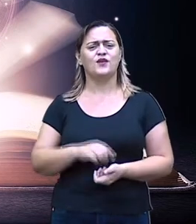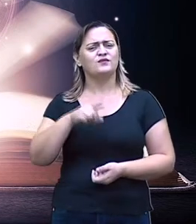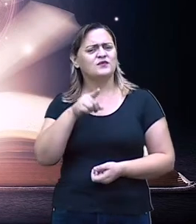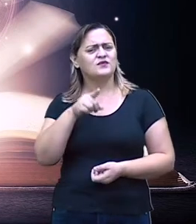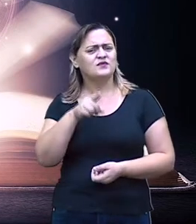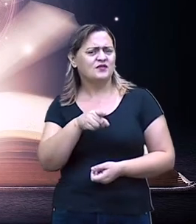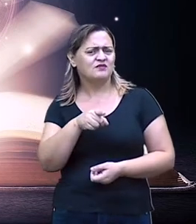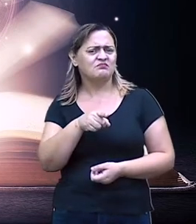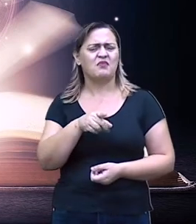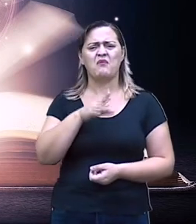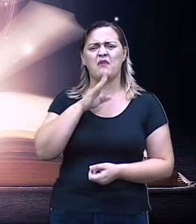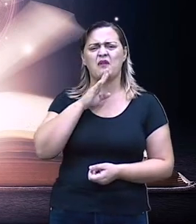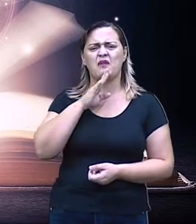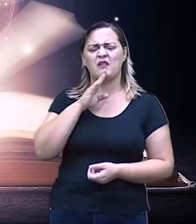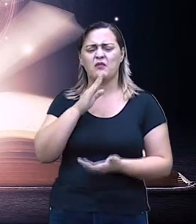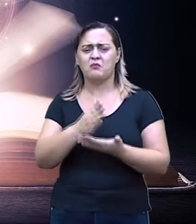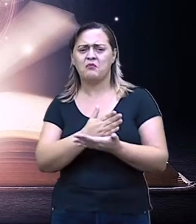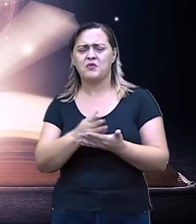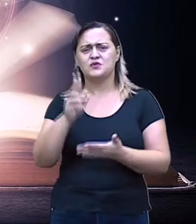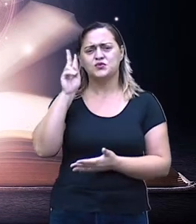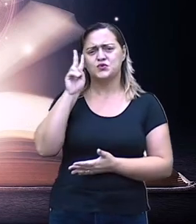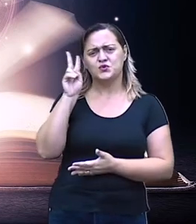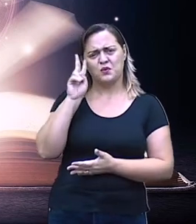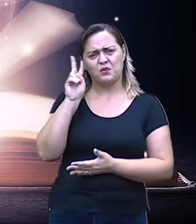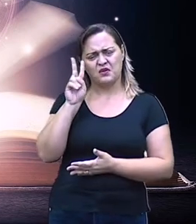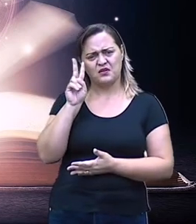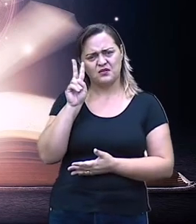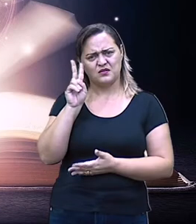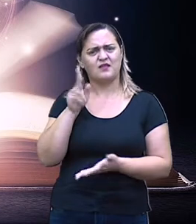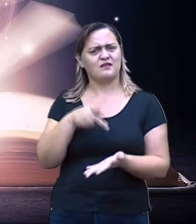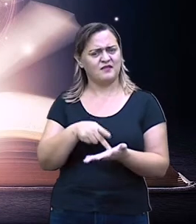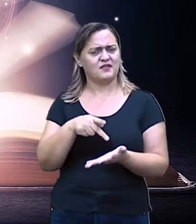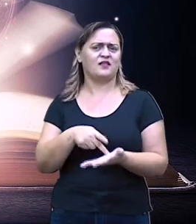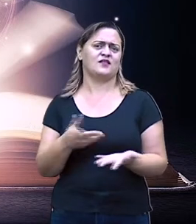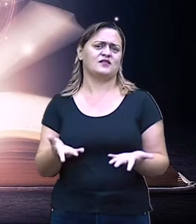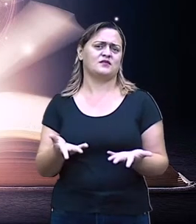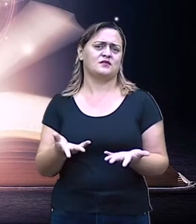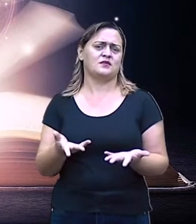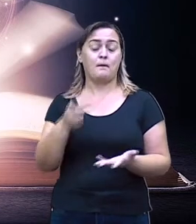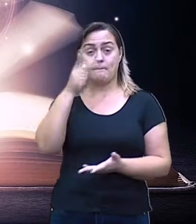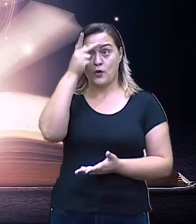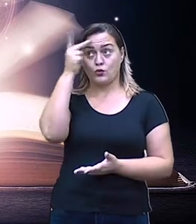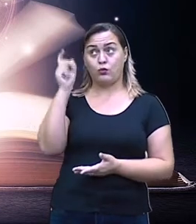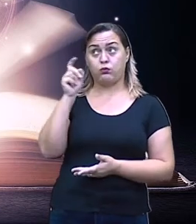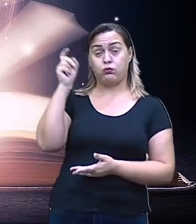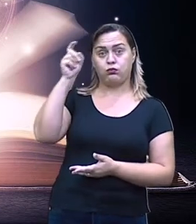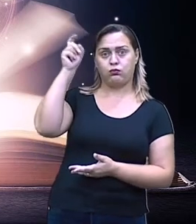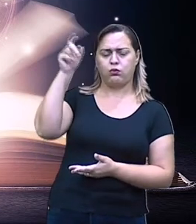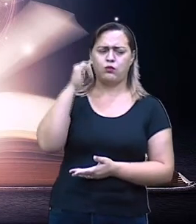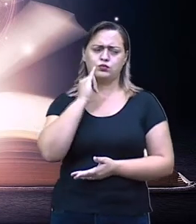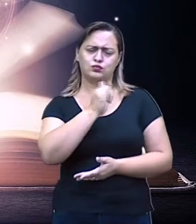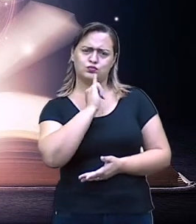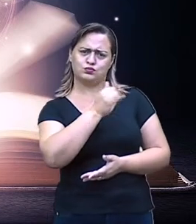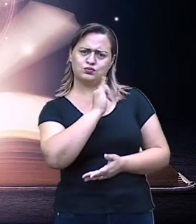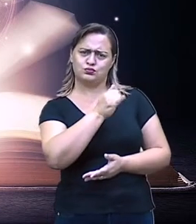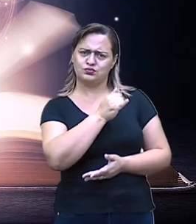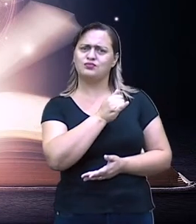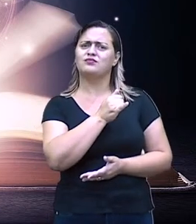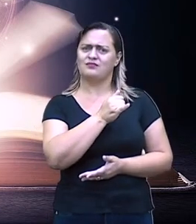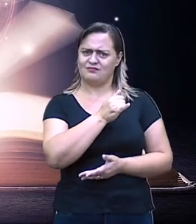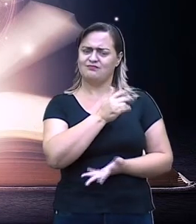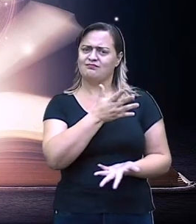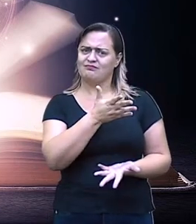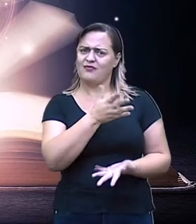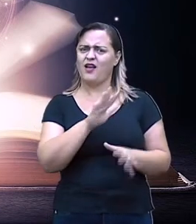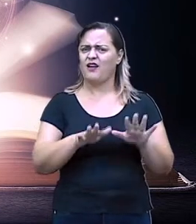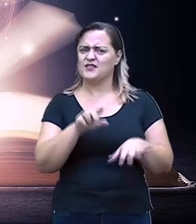provavelmente já deve ter ouvido histórias, né estudante? Principalmente de pessoas mais velhas. E pensando,